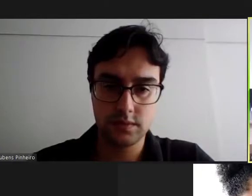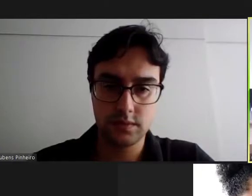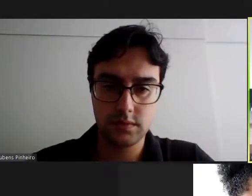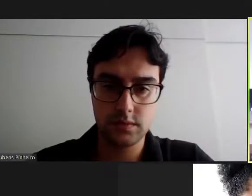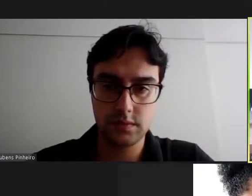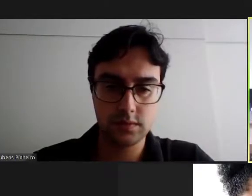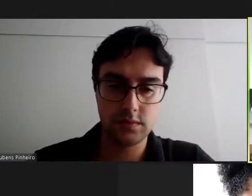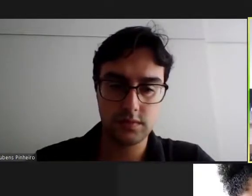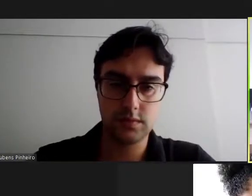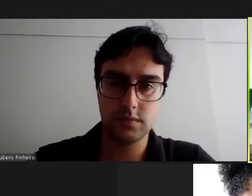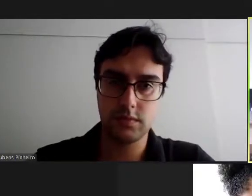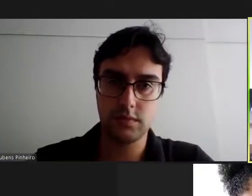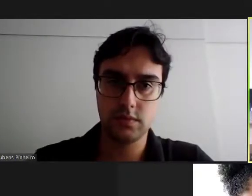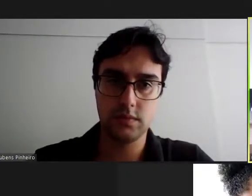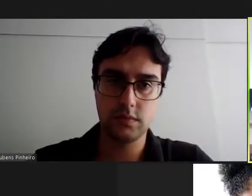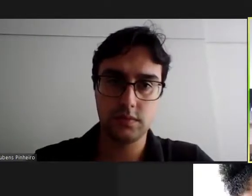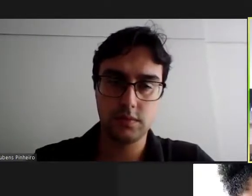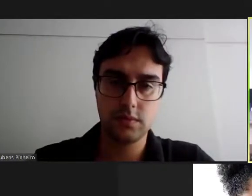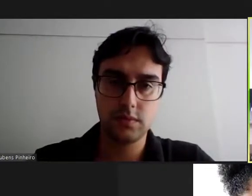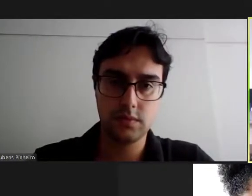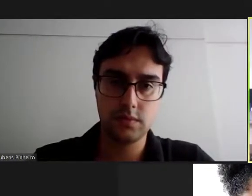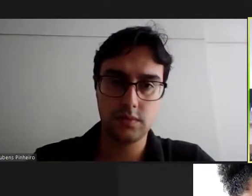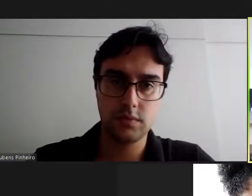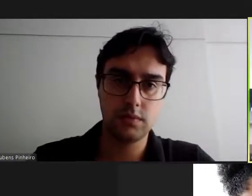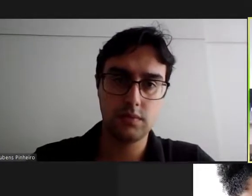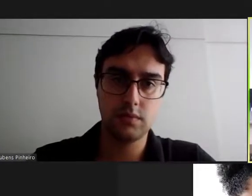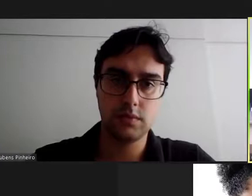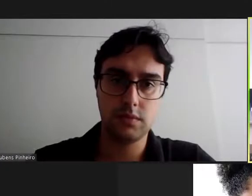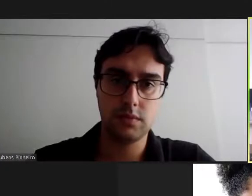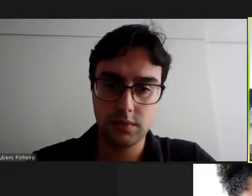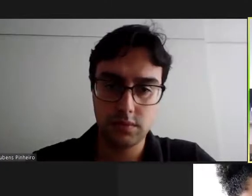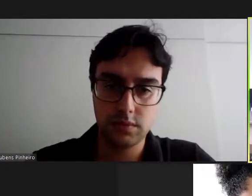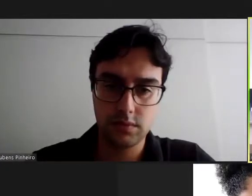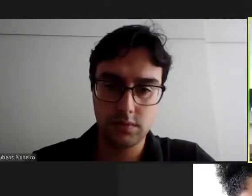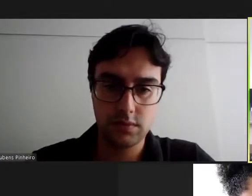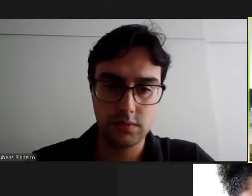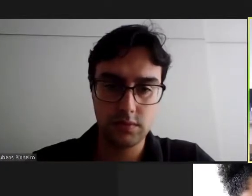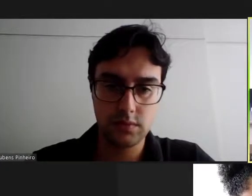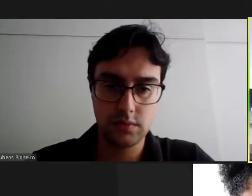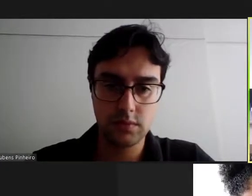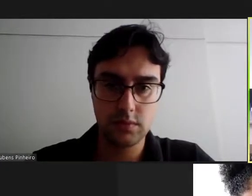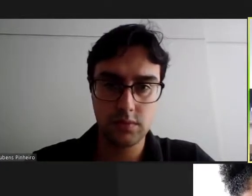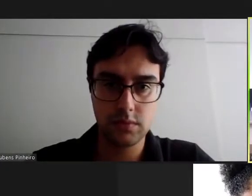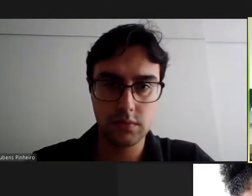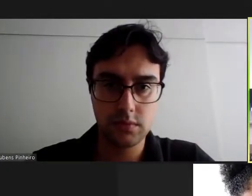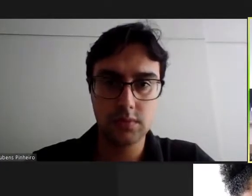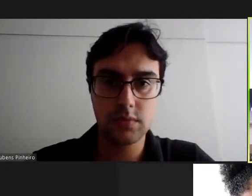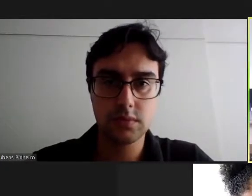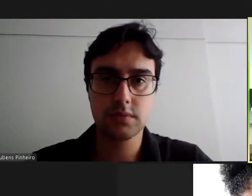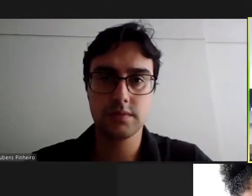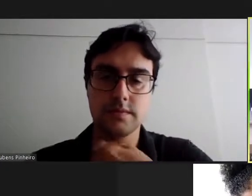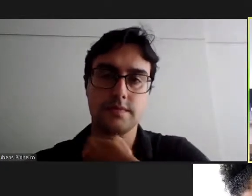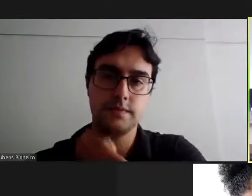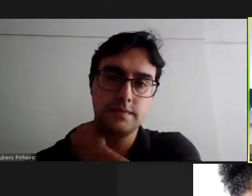fomos para Guaí esses dias e, passando por ele, obviamente, se percebe que ele é o mais caro da nossa região. De Vargem, a São